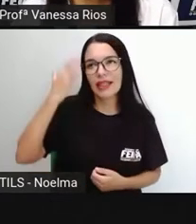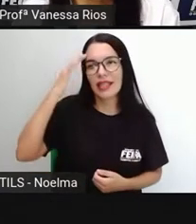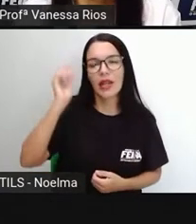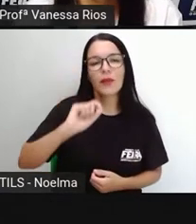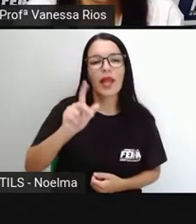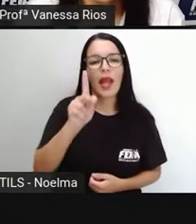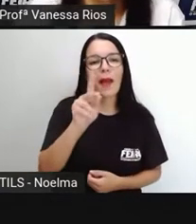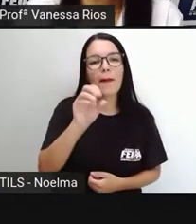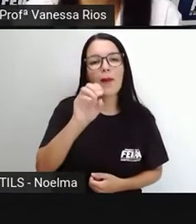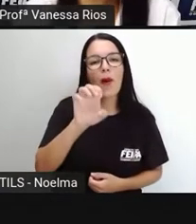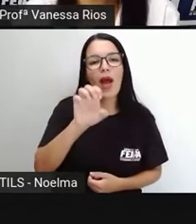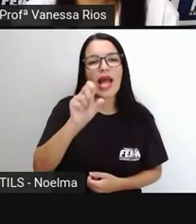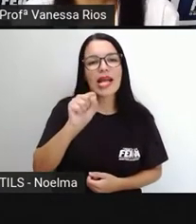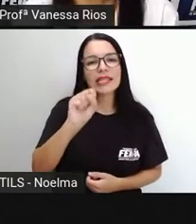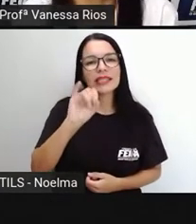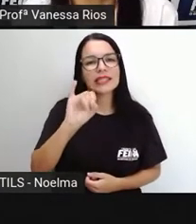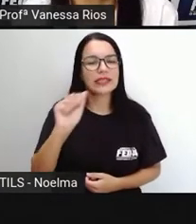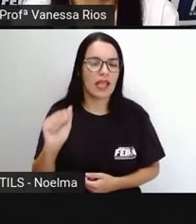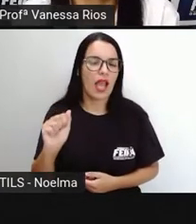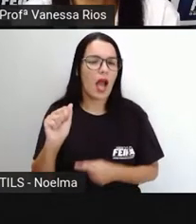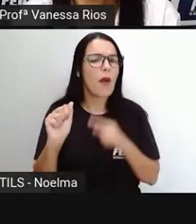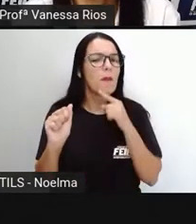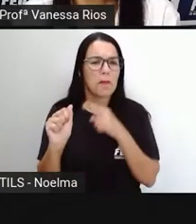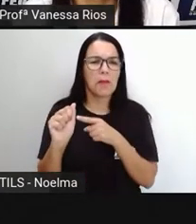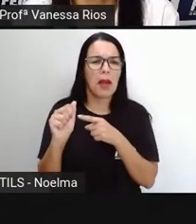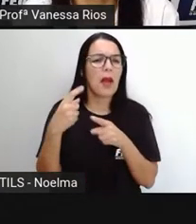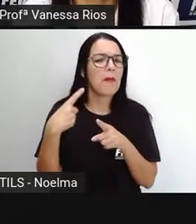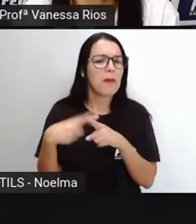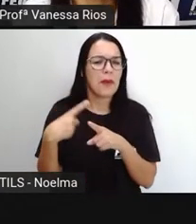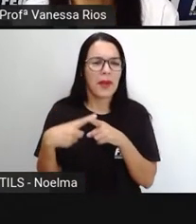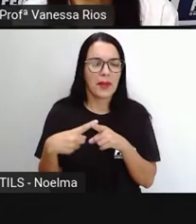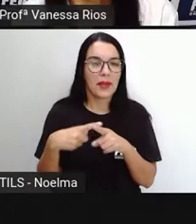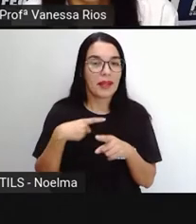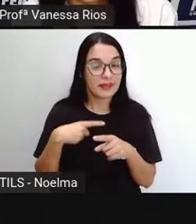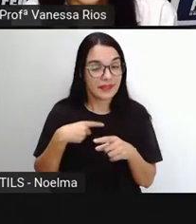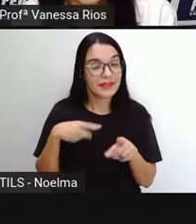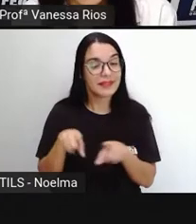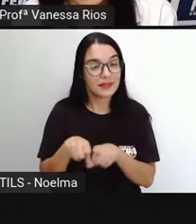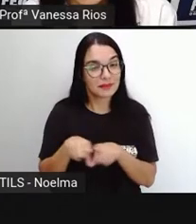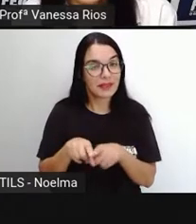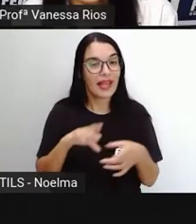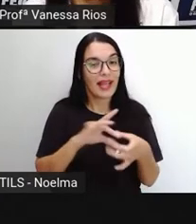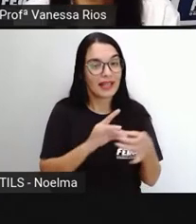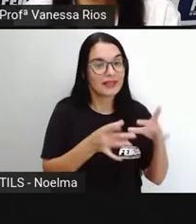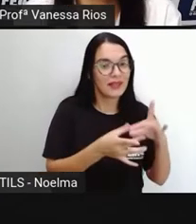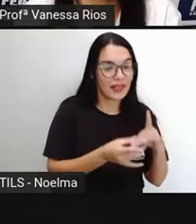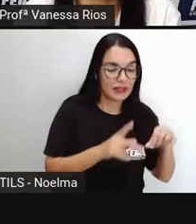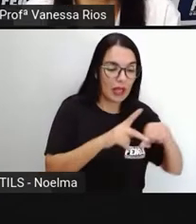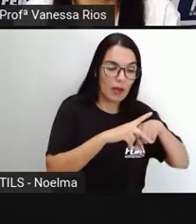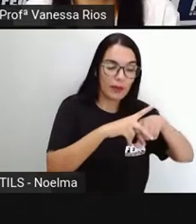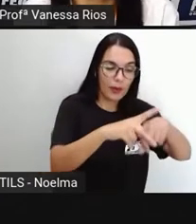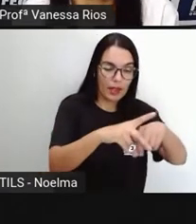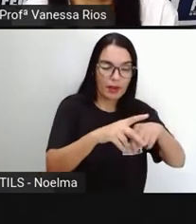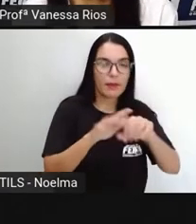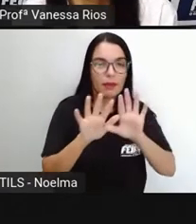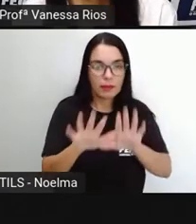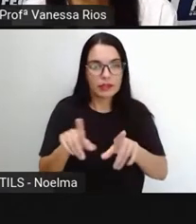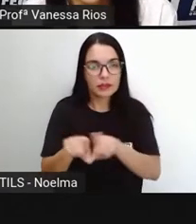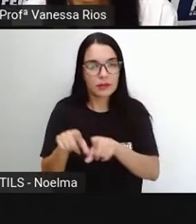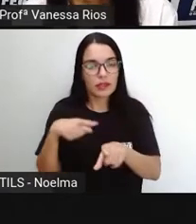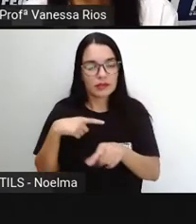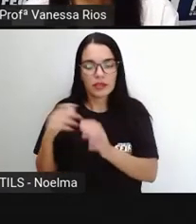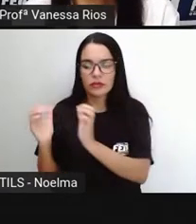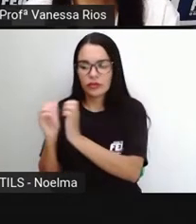poesia. Porque poesia, na verdade, também está relacionada aos poemas. E há diversos outros gêneros